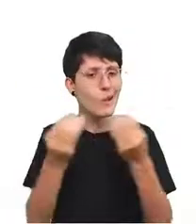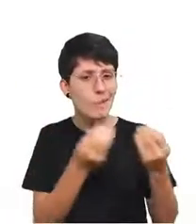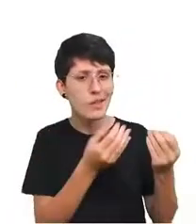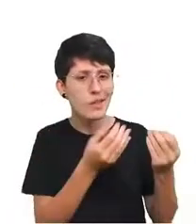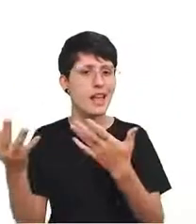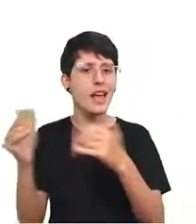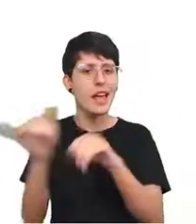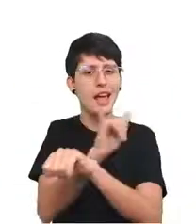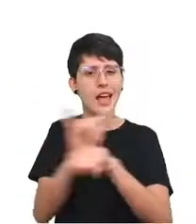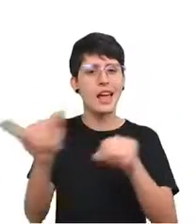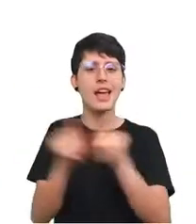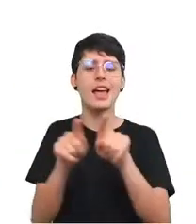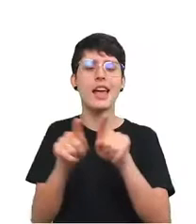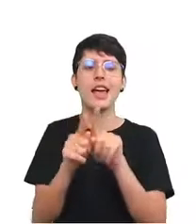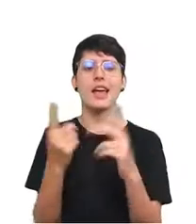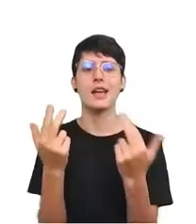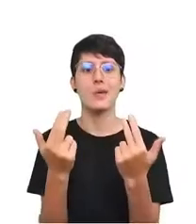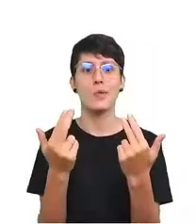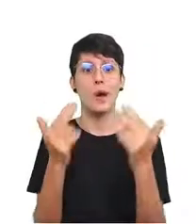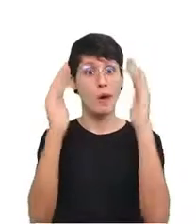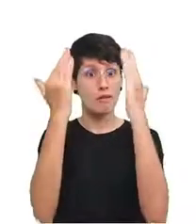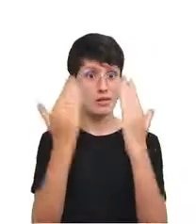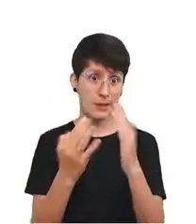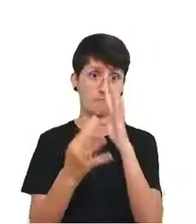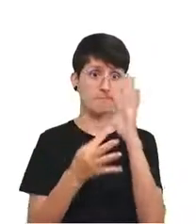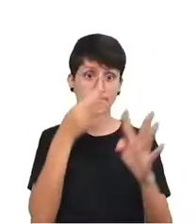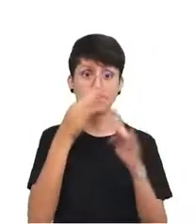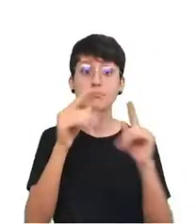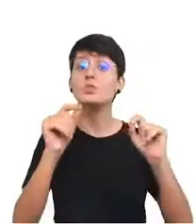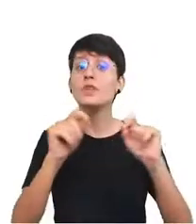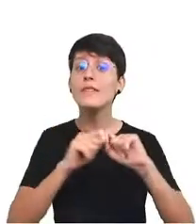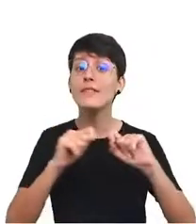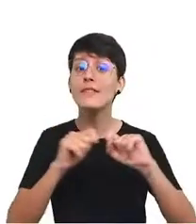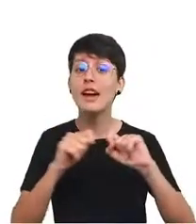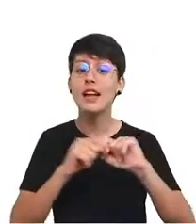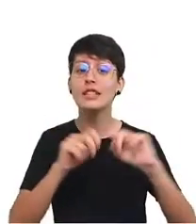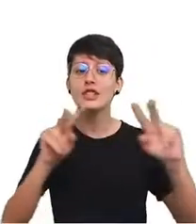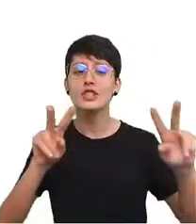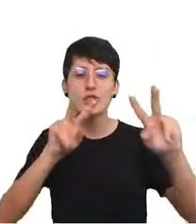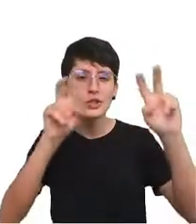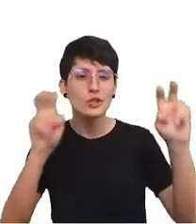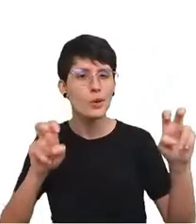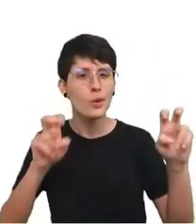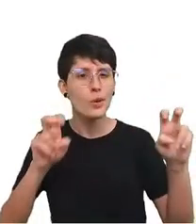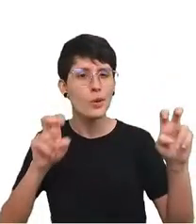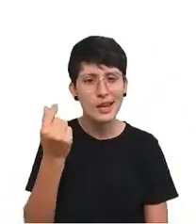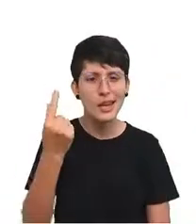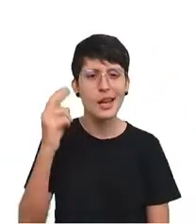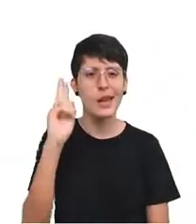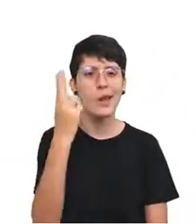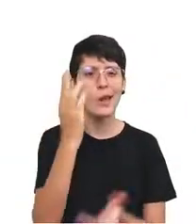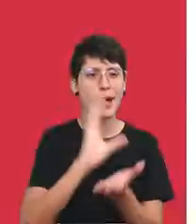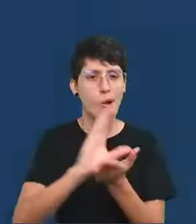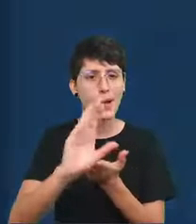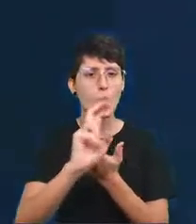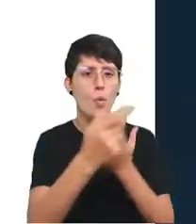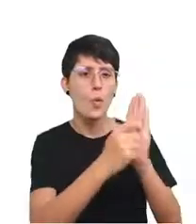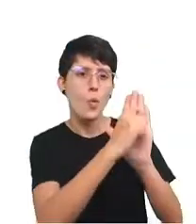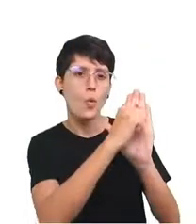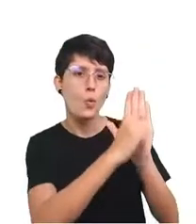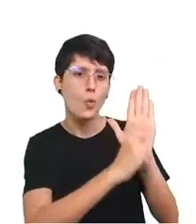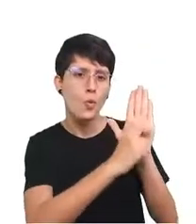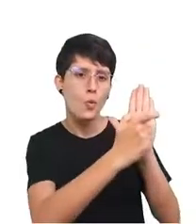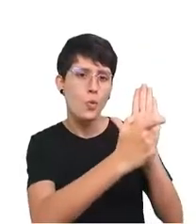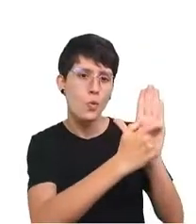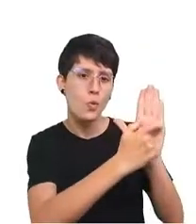uma análise crítica sobre o que eles estão fazendo com relação ao uso monetário ou algoritmos para tomar decisões.